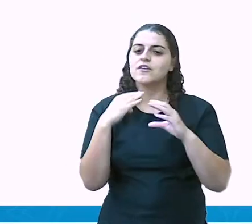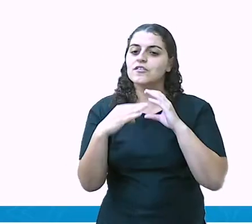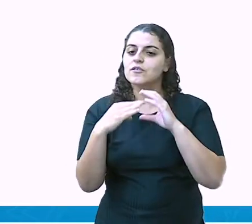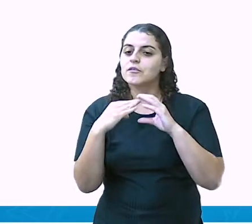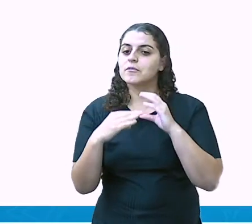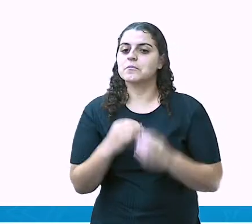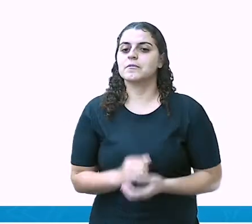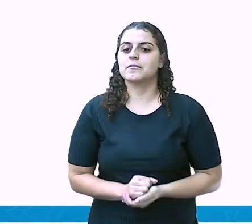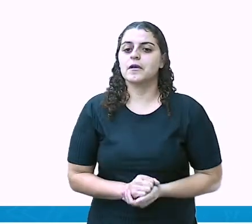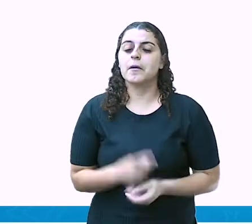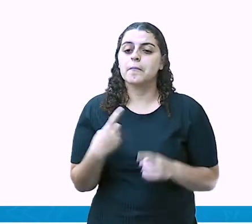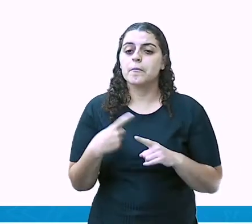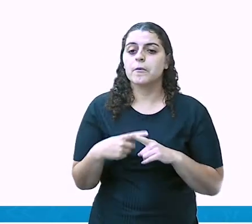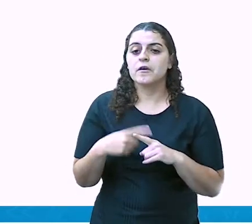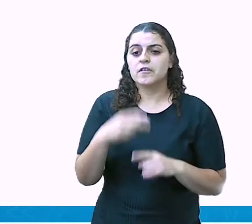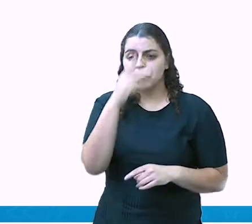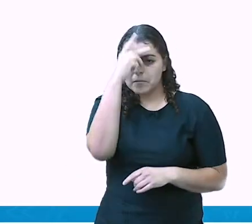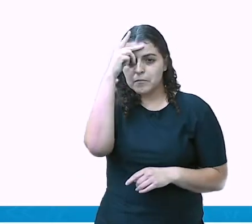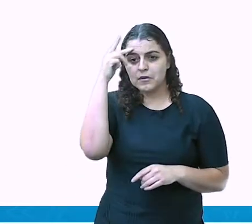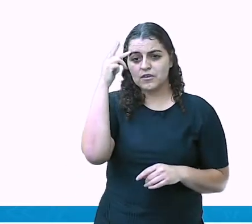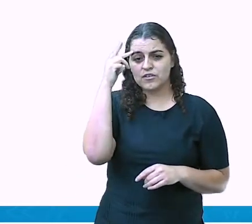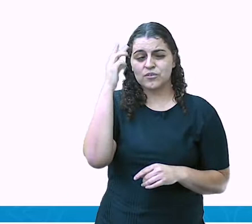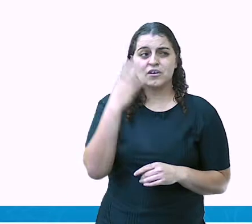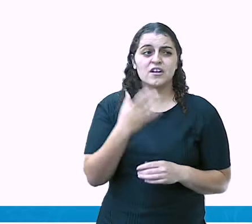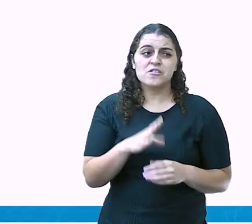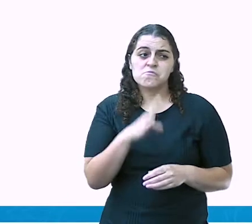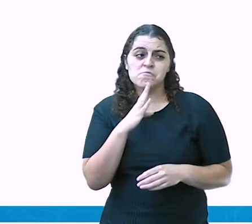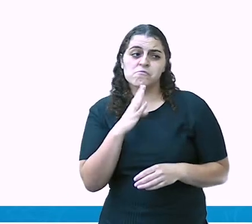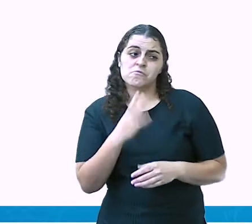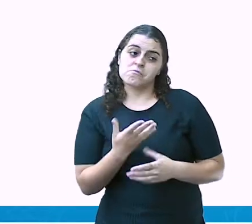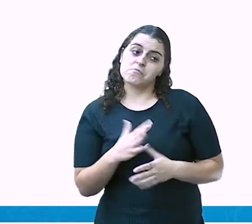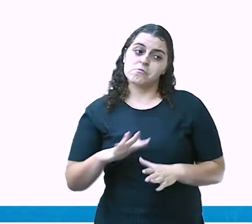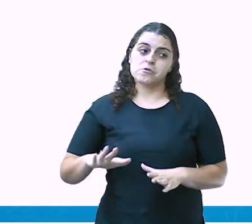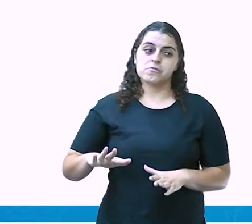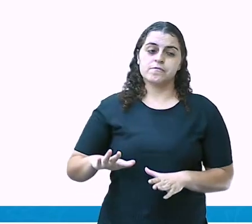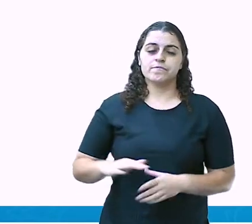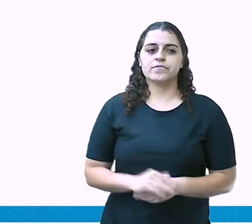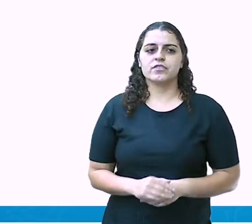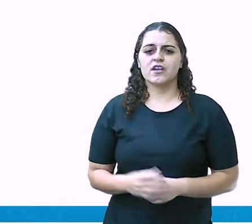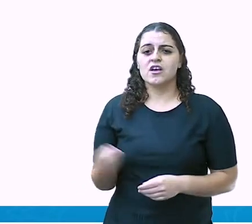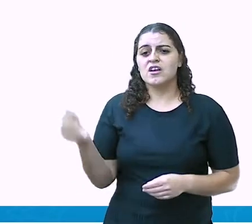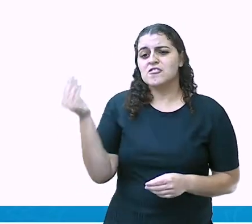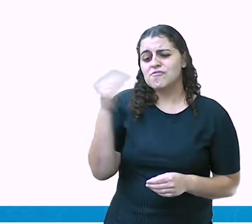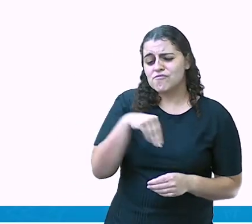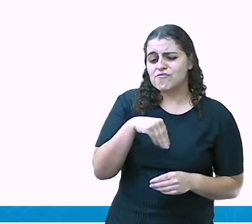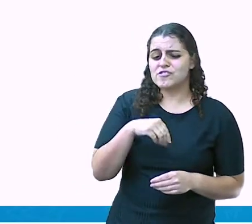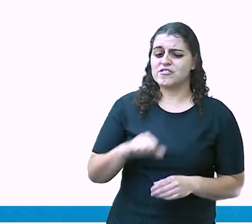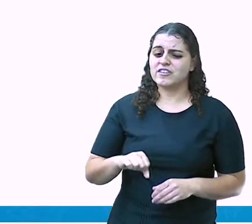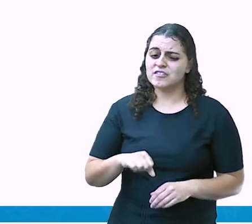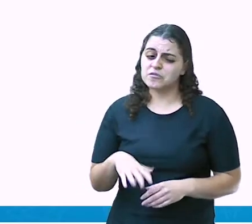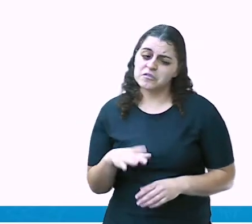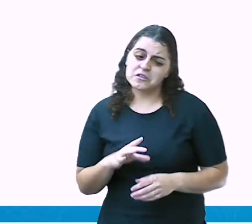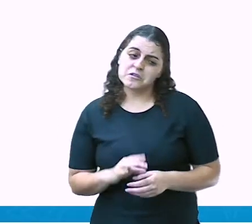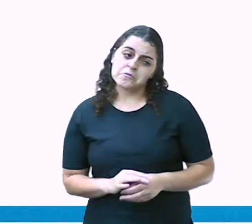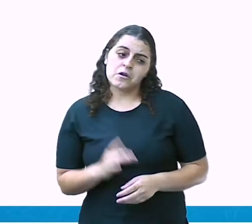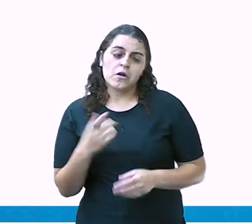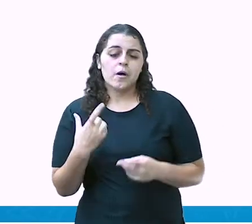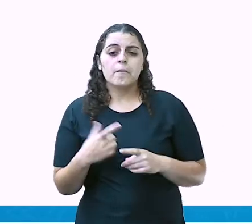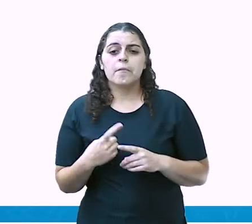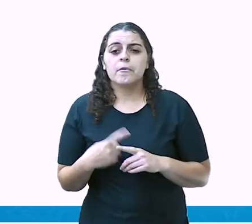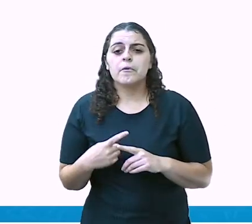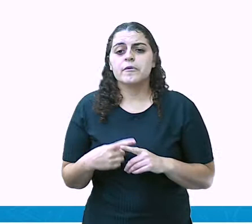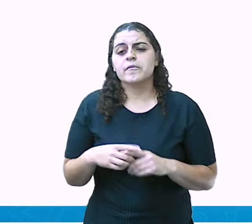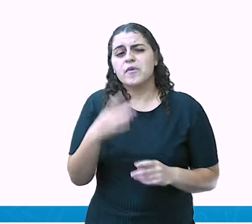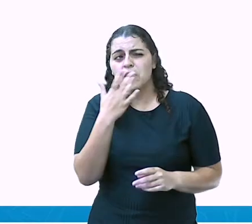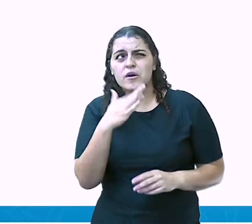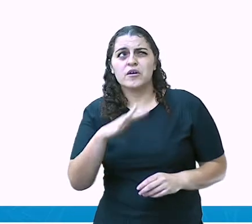falar é porque você é uma pessoa estranha ao convívio dela. E esse fracasso que ela tem ao falar não é porque é uma